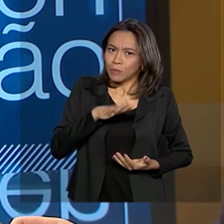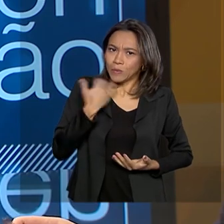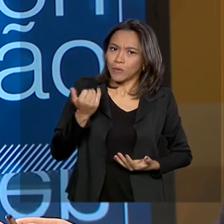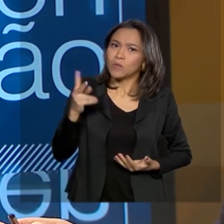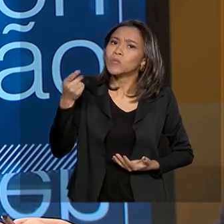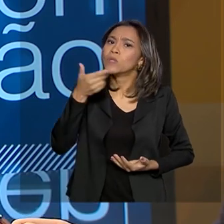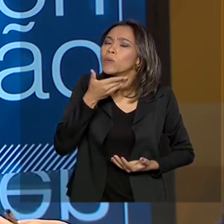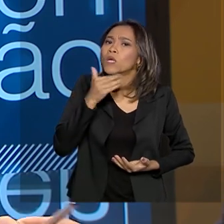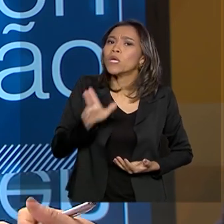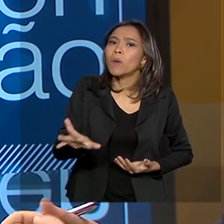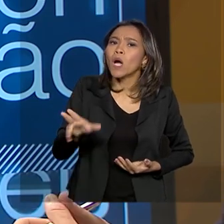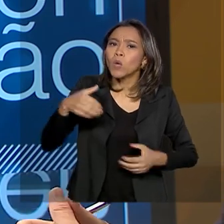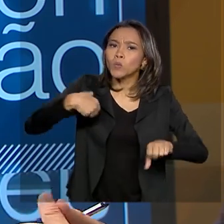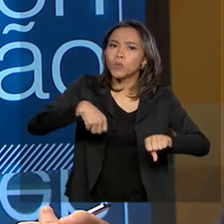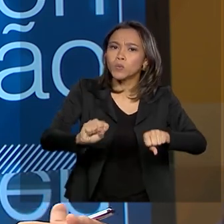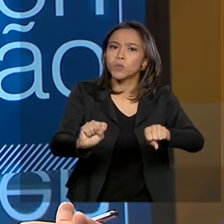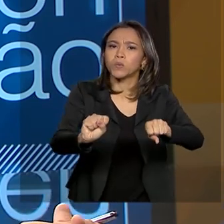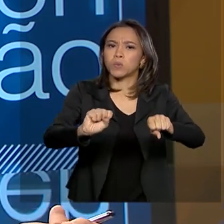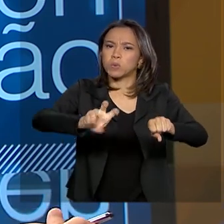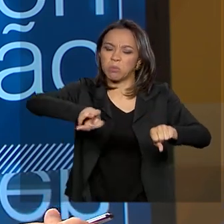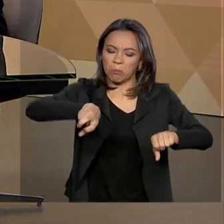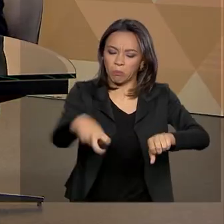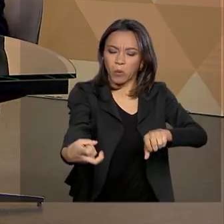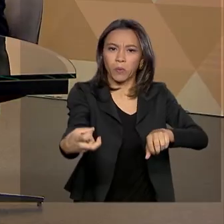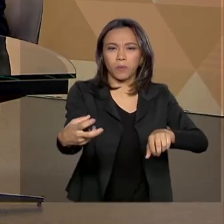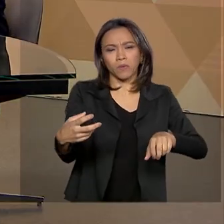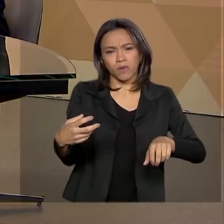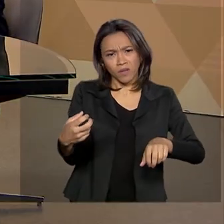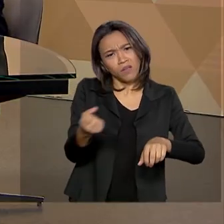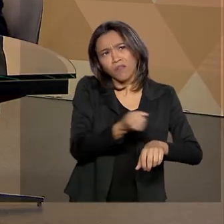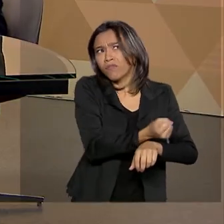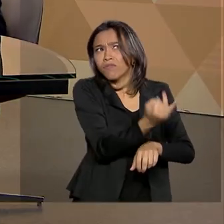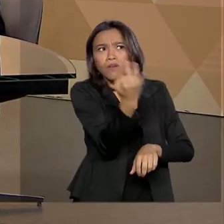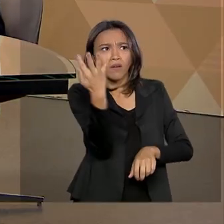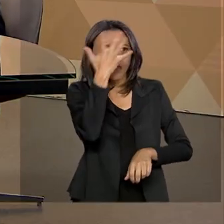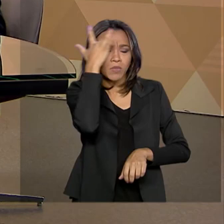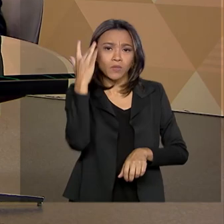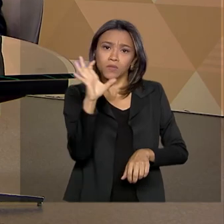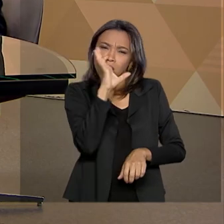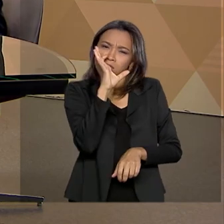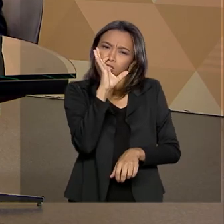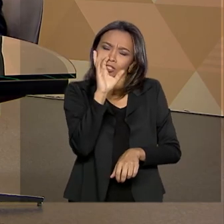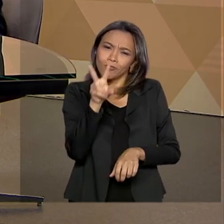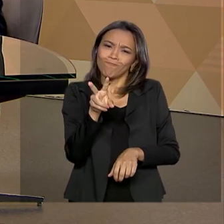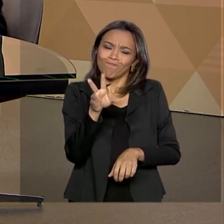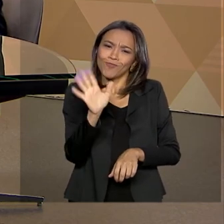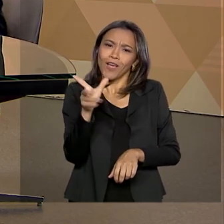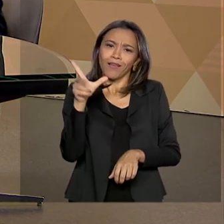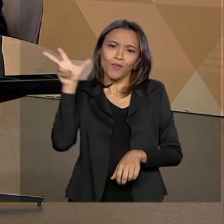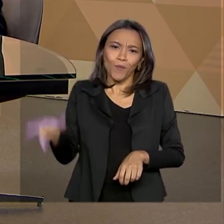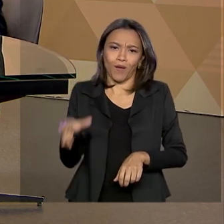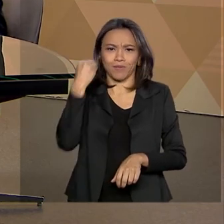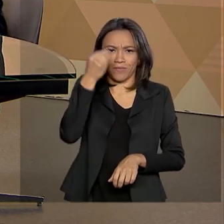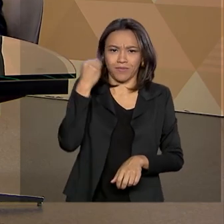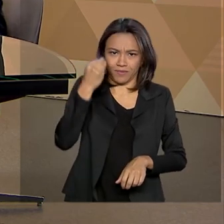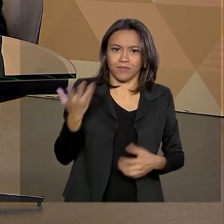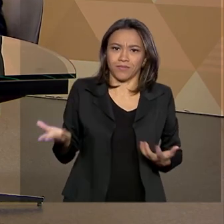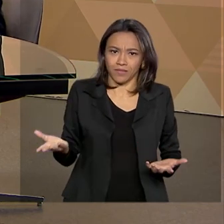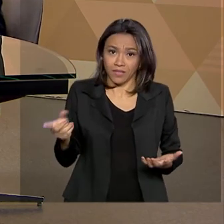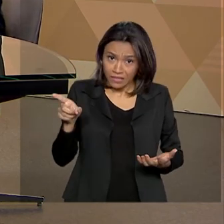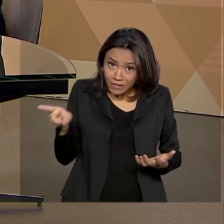Perda do seu irmão no acidente de motocicleta. E muitos brasileiros, muita gente que está nos assistindo agora, já teve essa experiência. Isso também